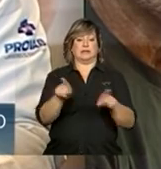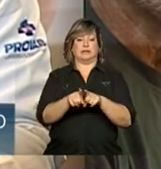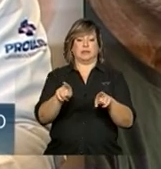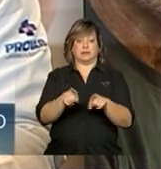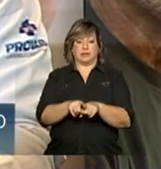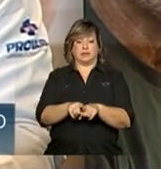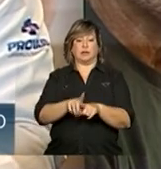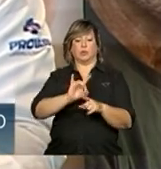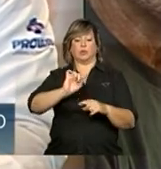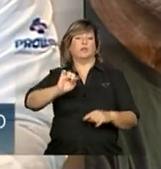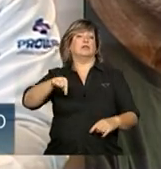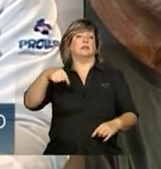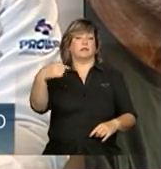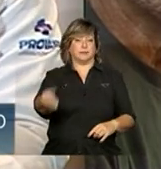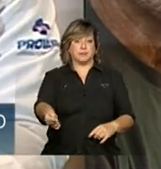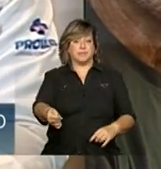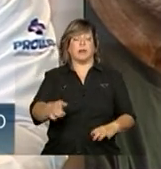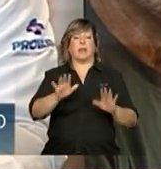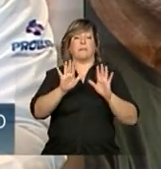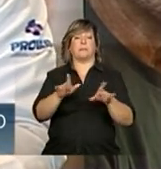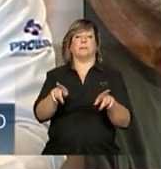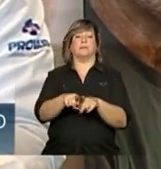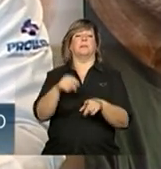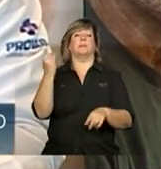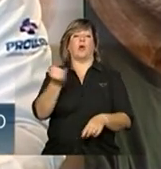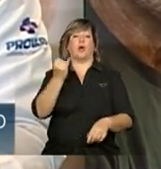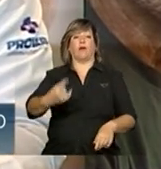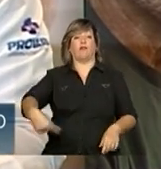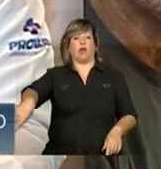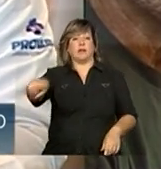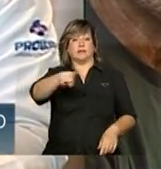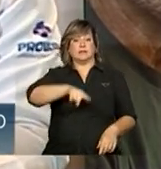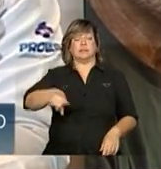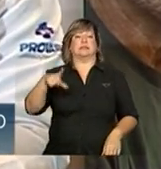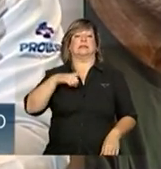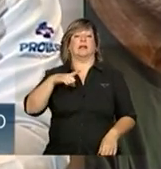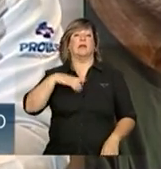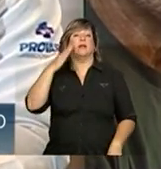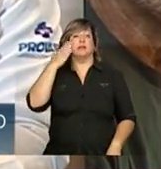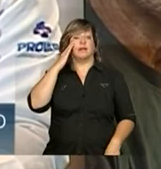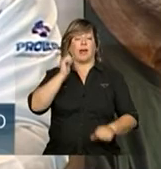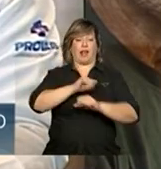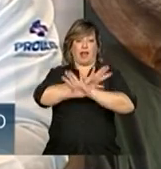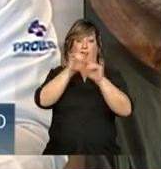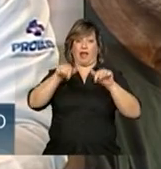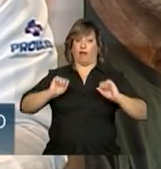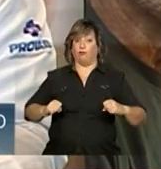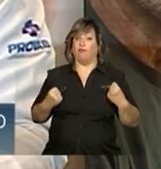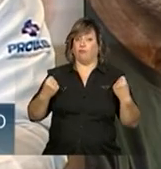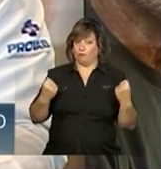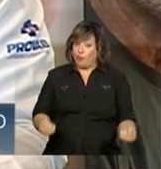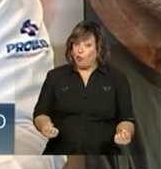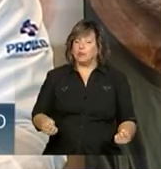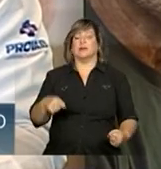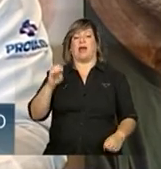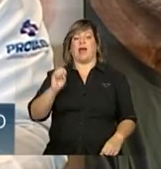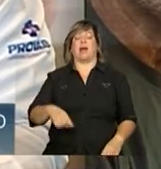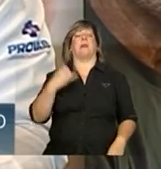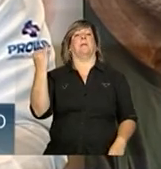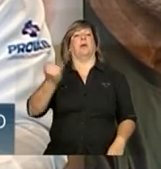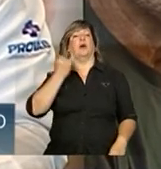dos dias subsequentes, mas é importante que vocês tenham clareza de que esse esforço é um esforço